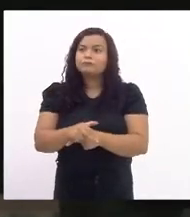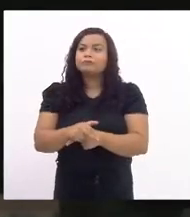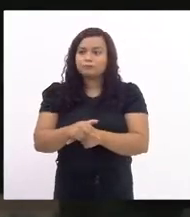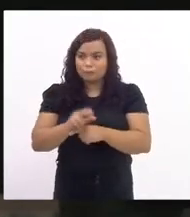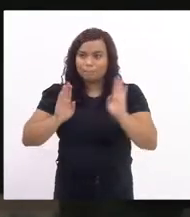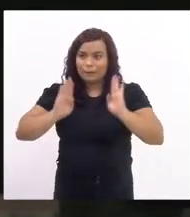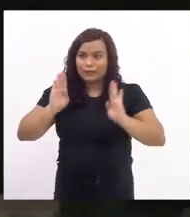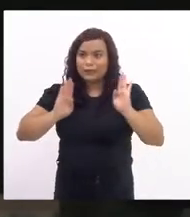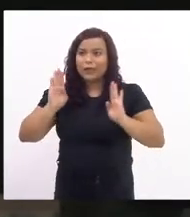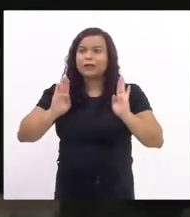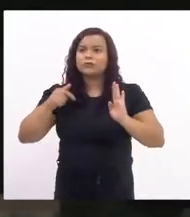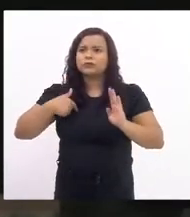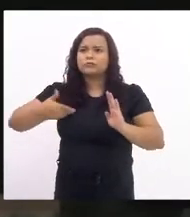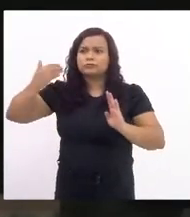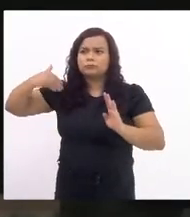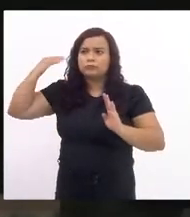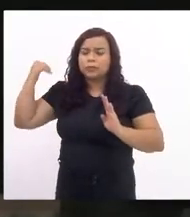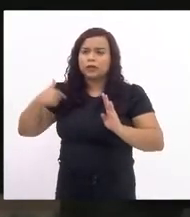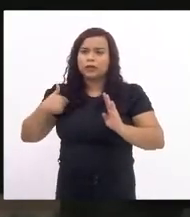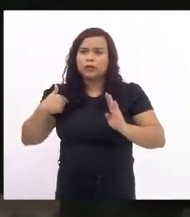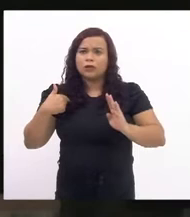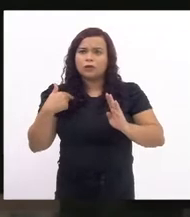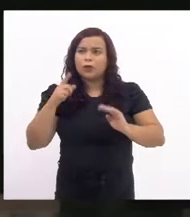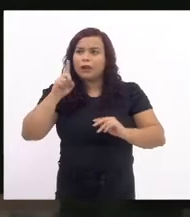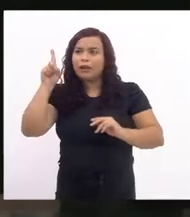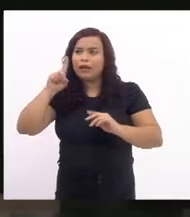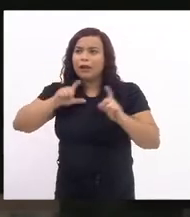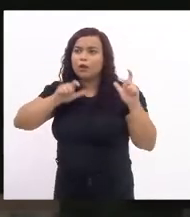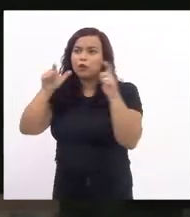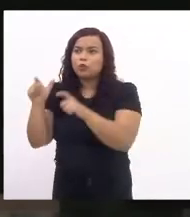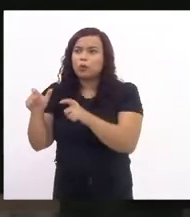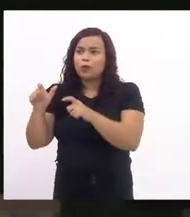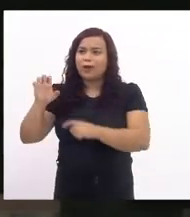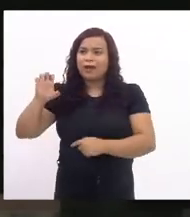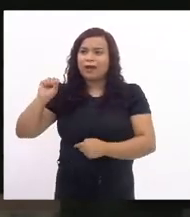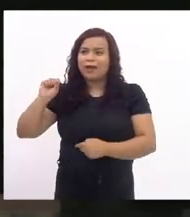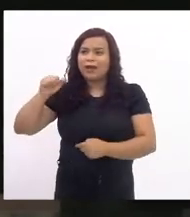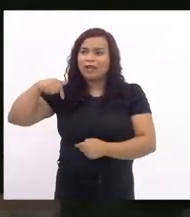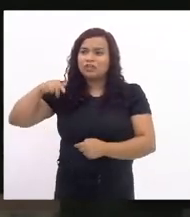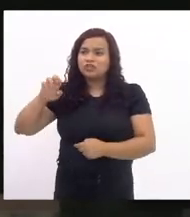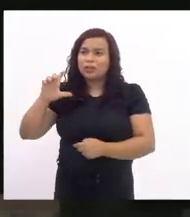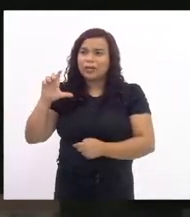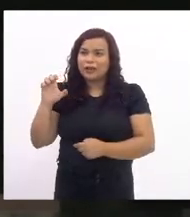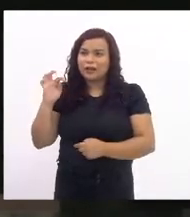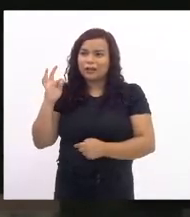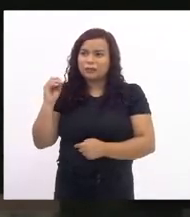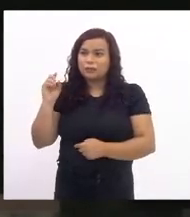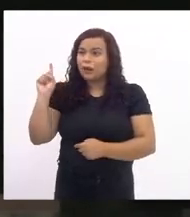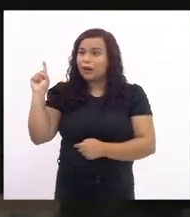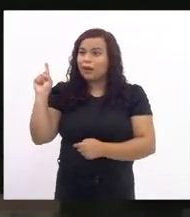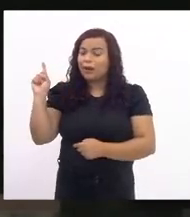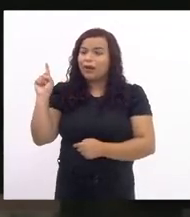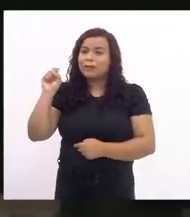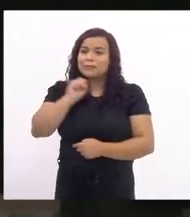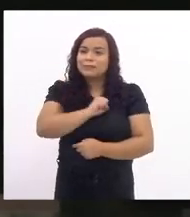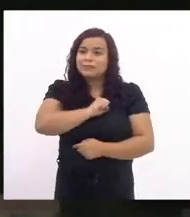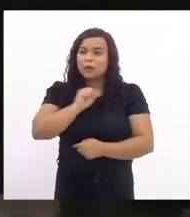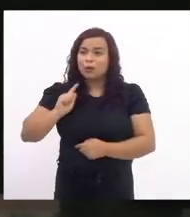fui no esqueleto que tem em São Gonçalo que é uma maternidade que está lá para ser